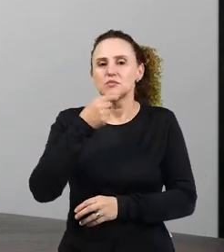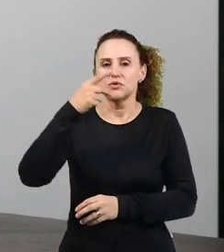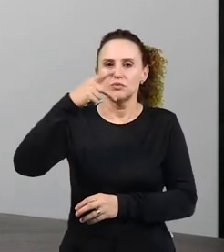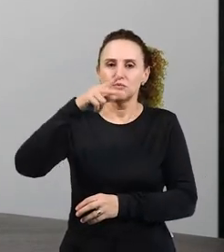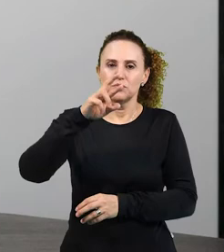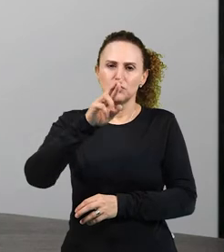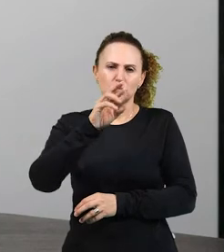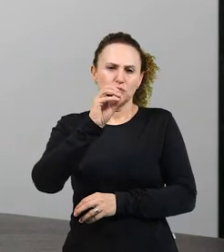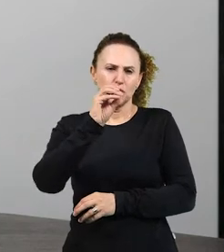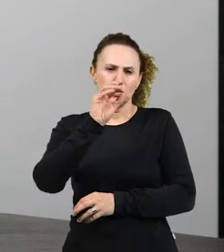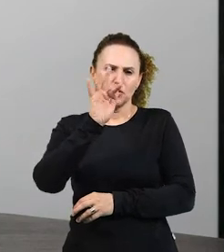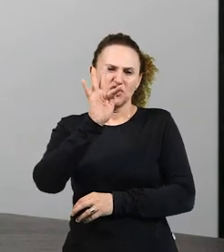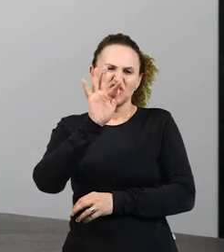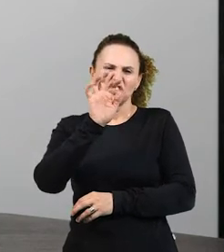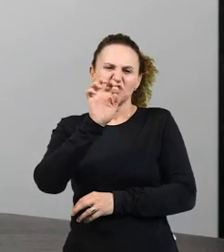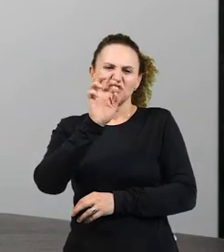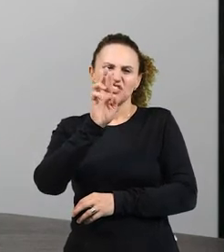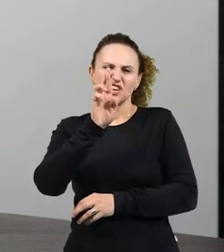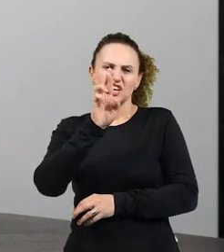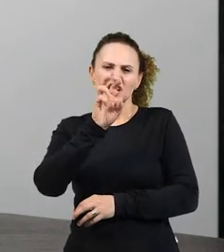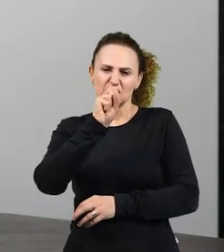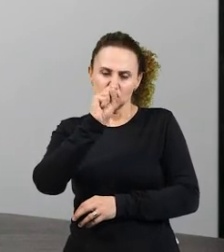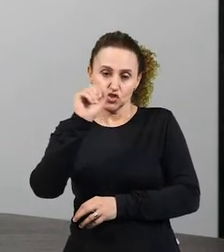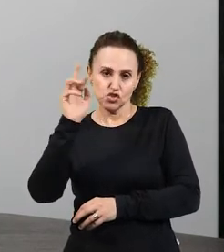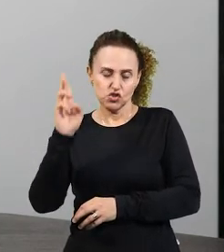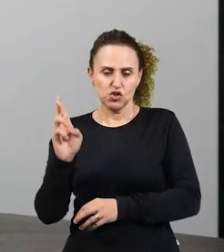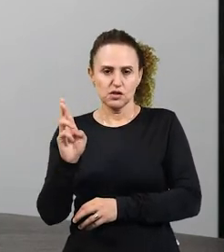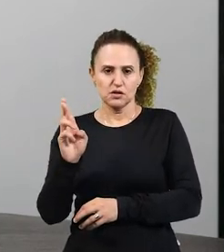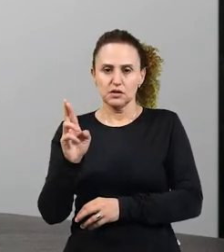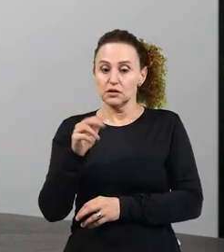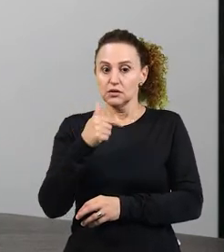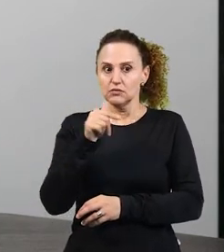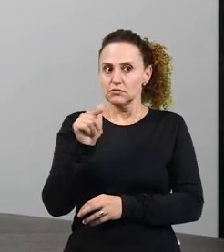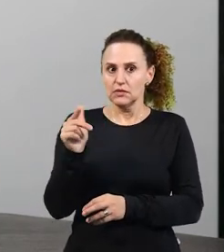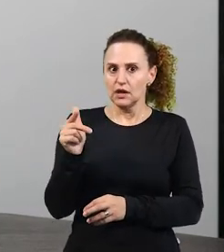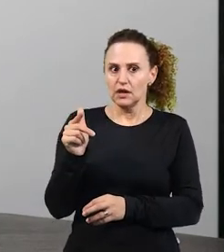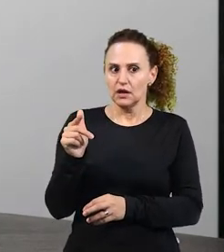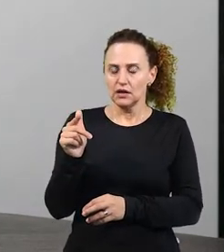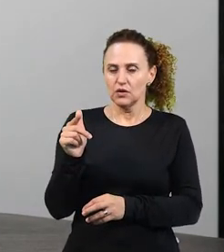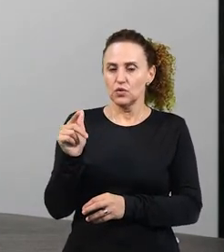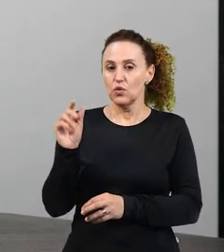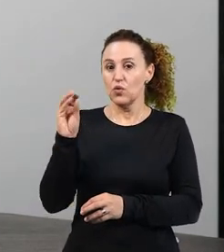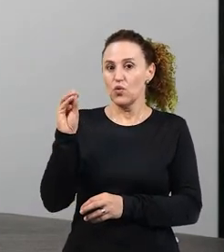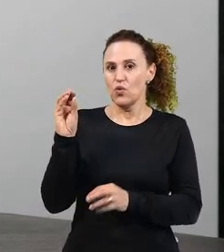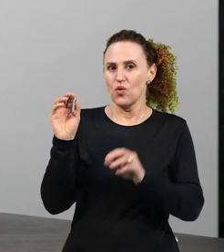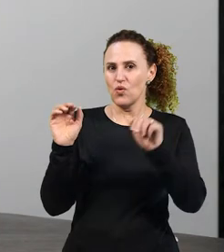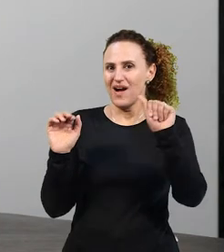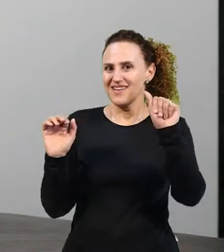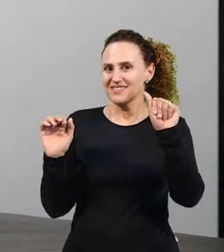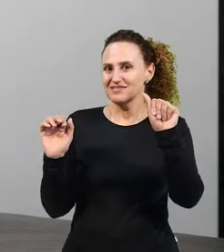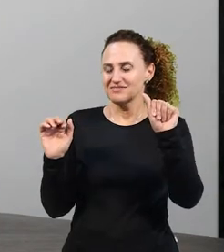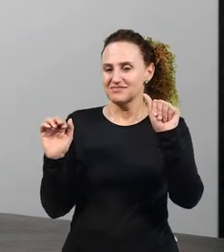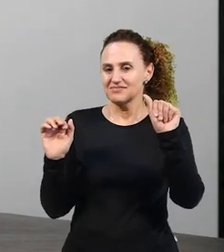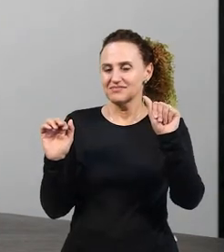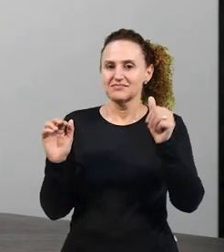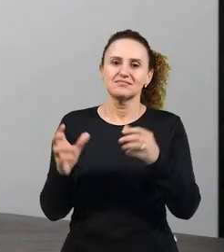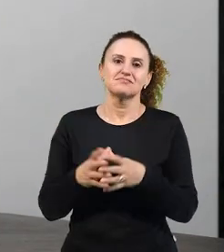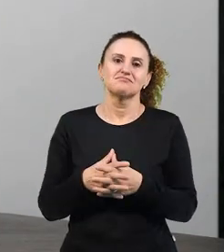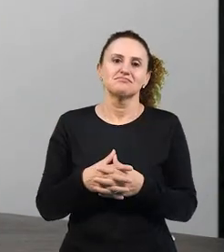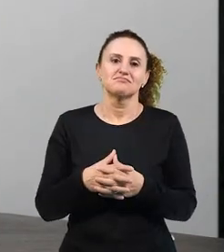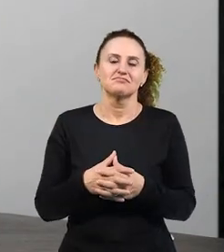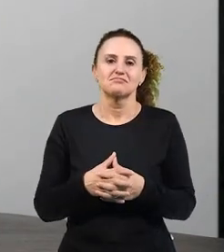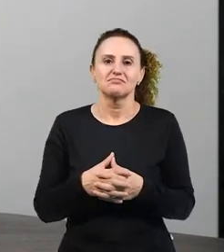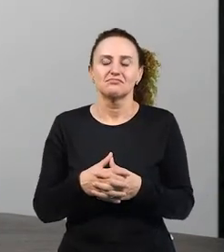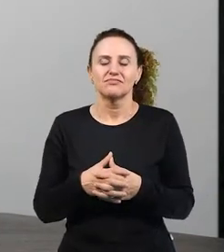feminina? Não tem nenhum morfema aí que indique o que é, mas se eu colocar o morfema A,